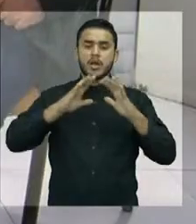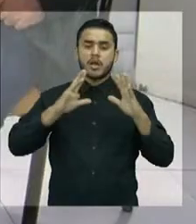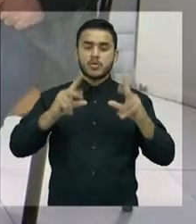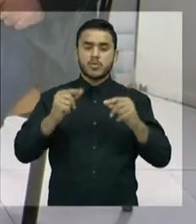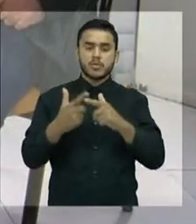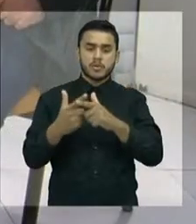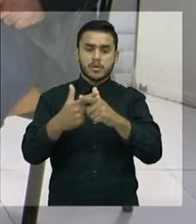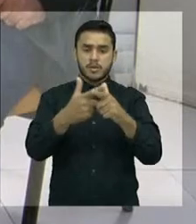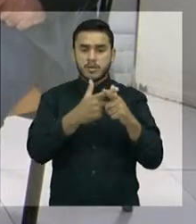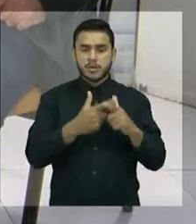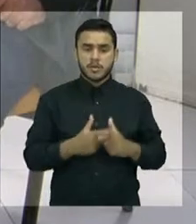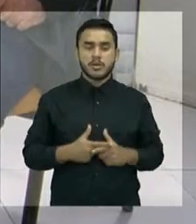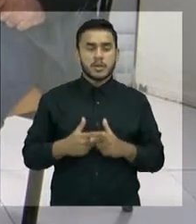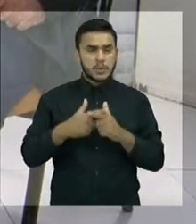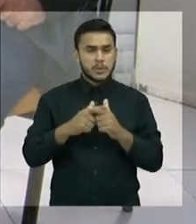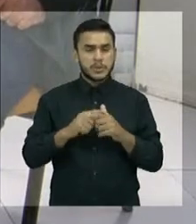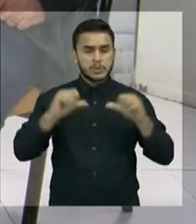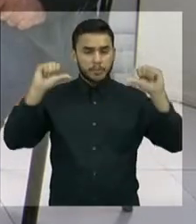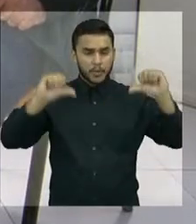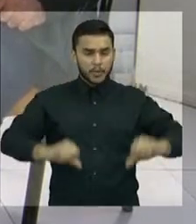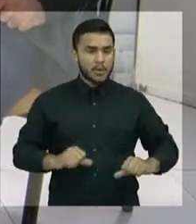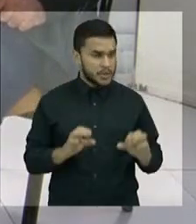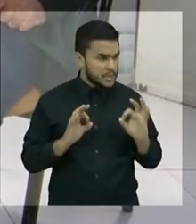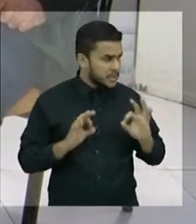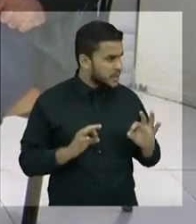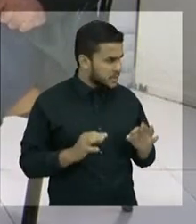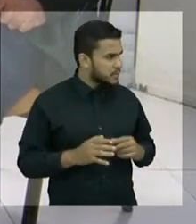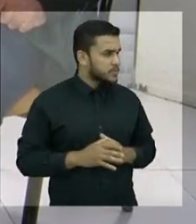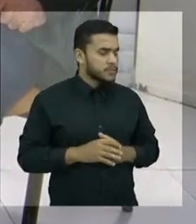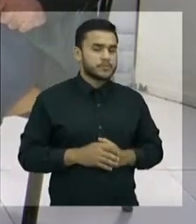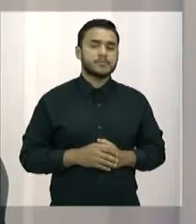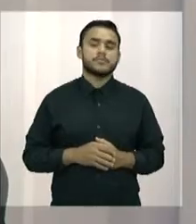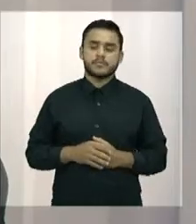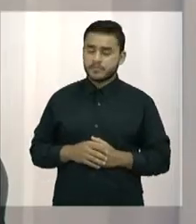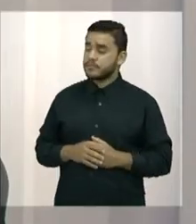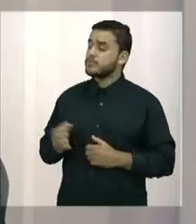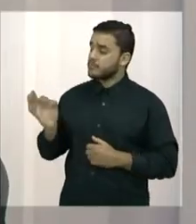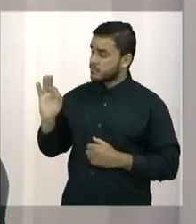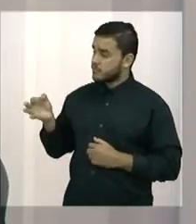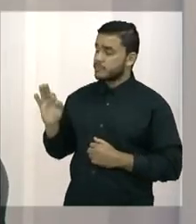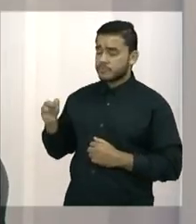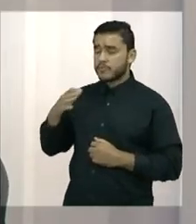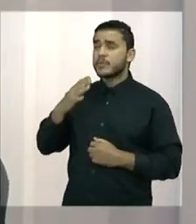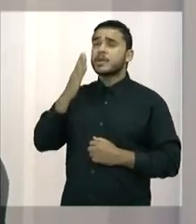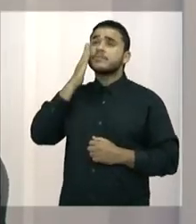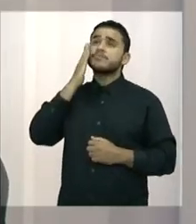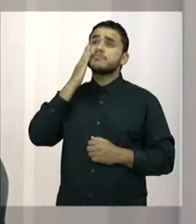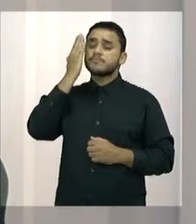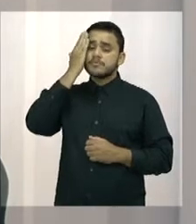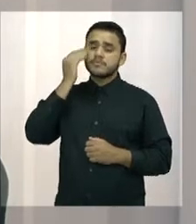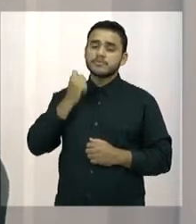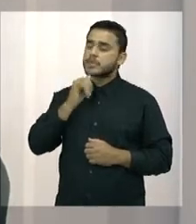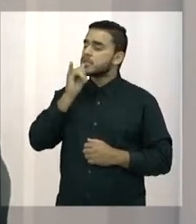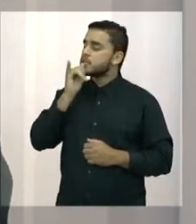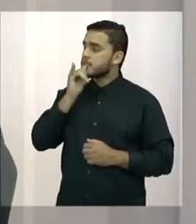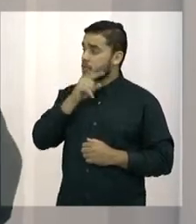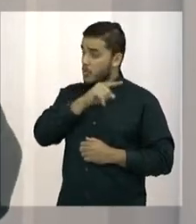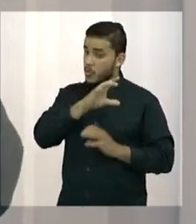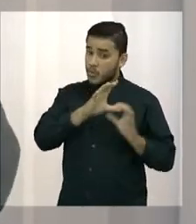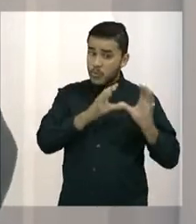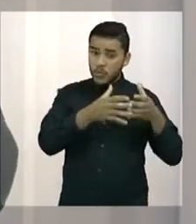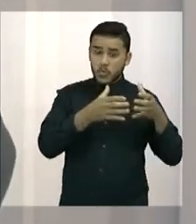aí também é forçar a barra. Eu não tenho dúvida. Eu não tenho dúvida. Porque você sabe o seguinte, para a oposição,